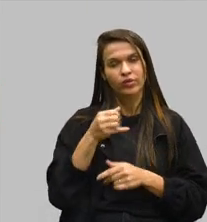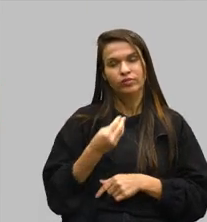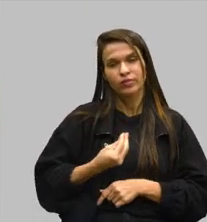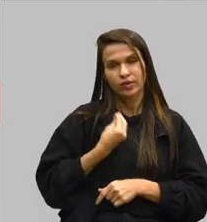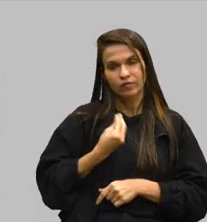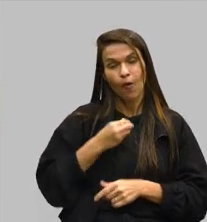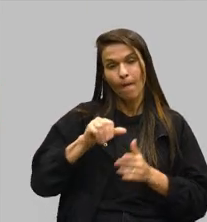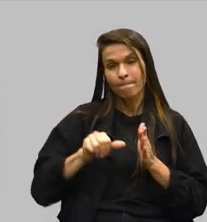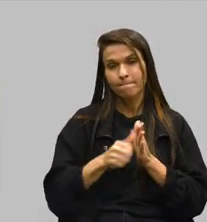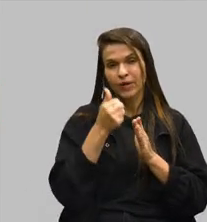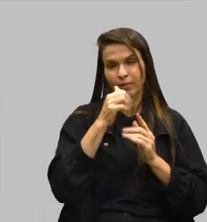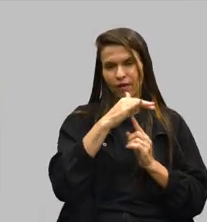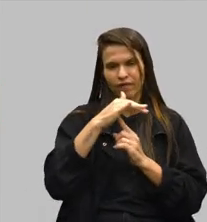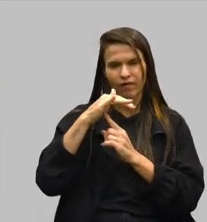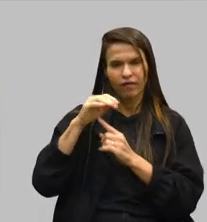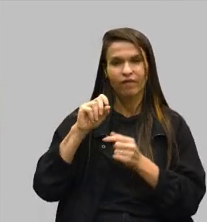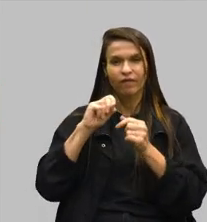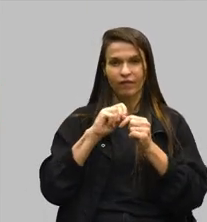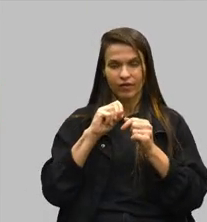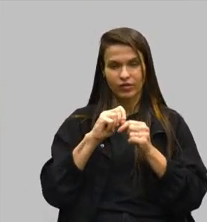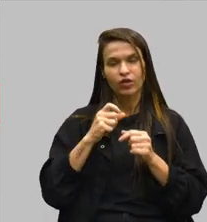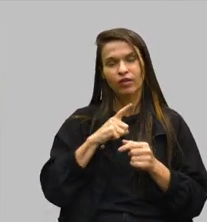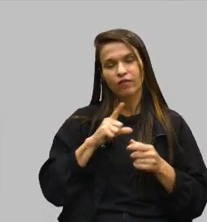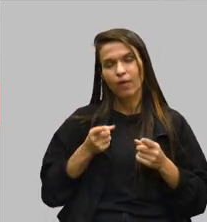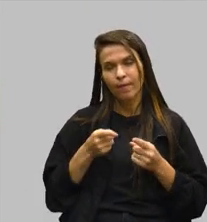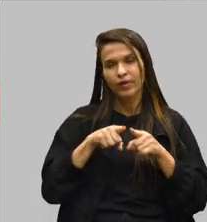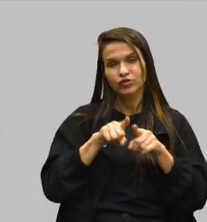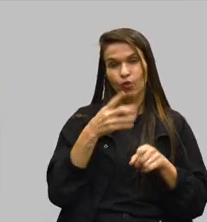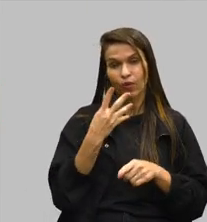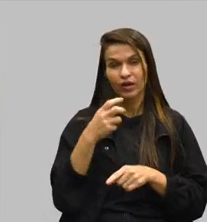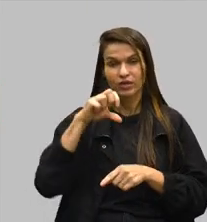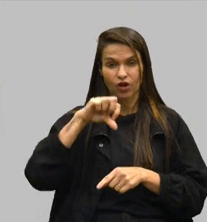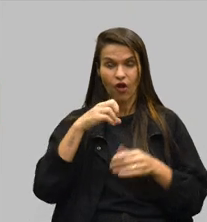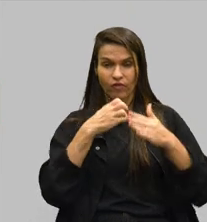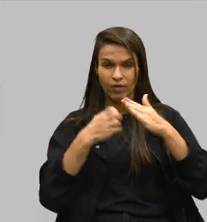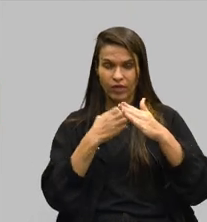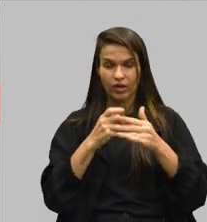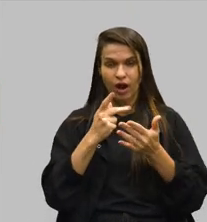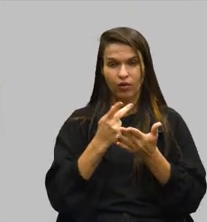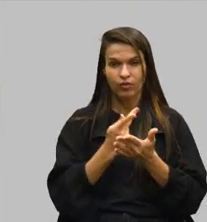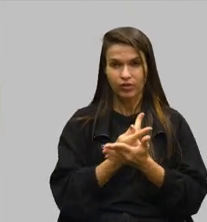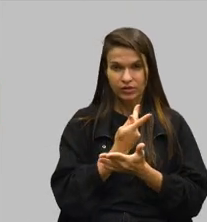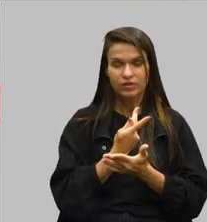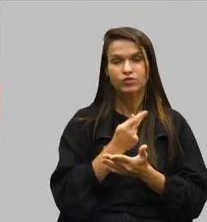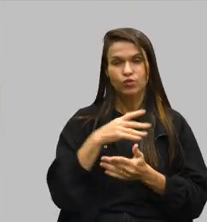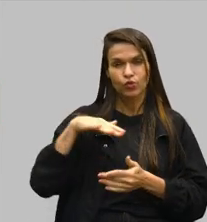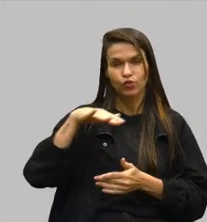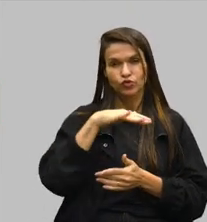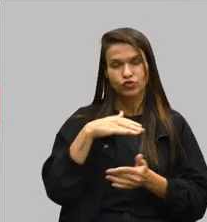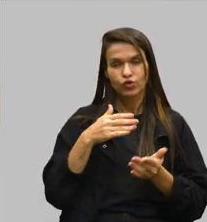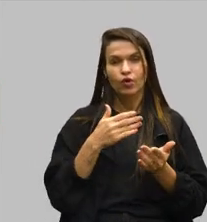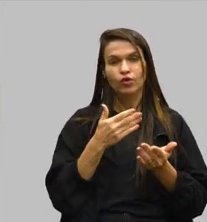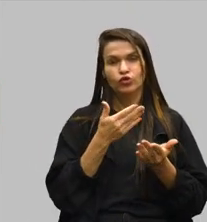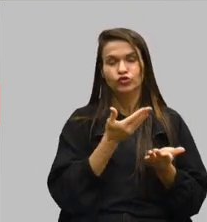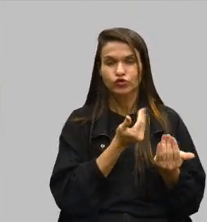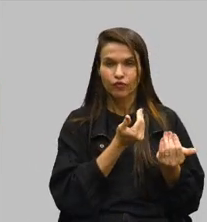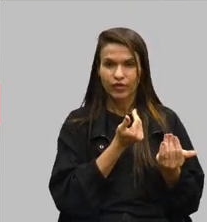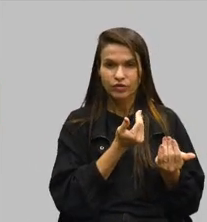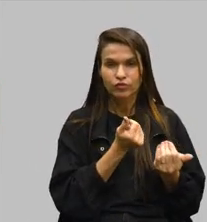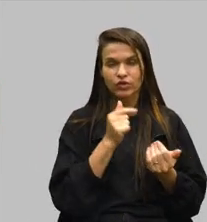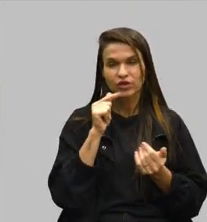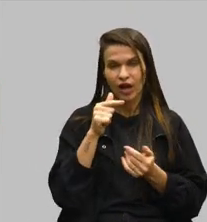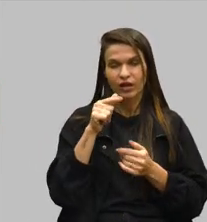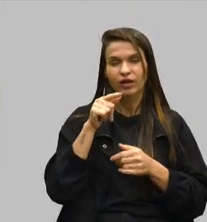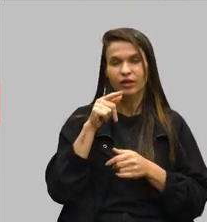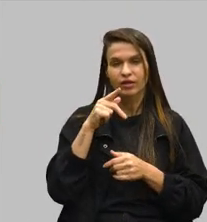foi o primeiro feirão realizado, teve uma parceria de 49 empresas, que aconteceu no Centro da Juventude, ali na